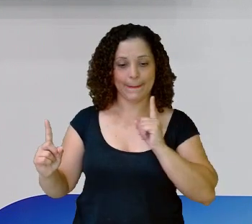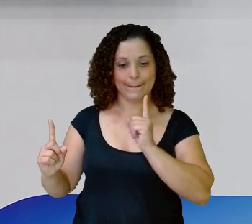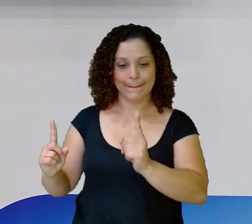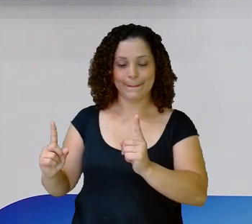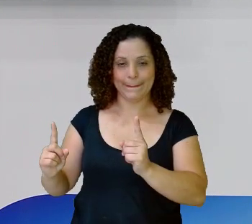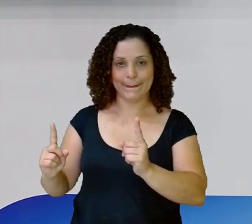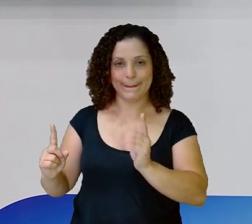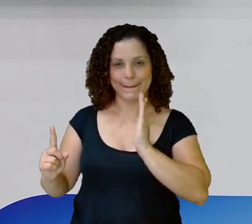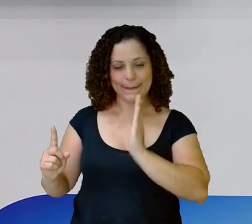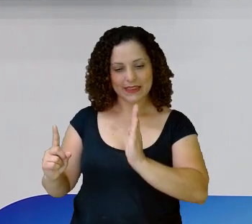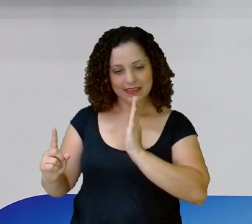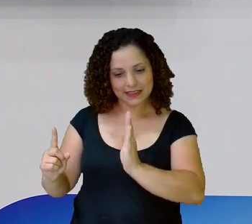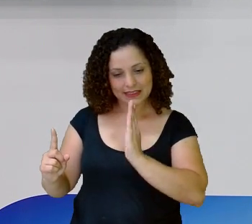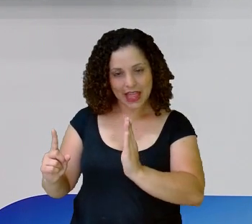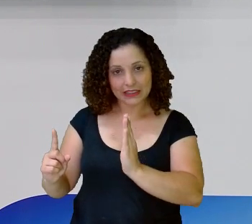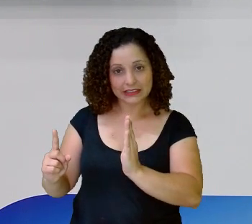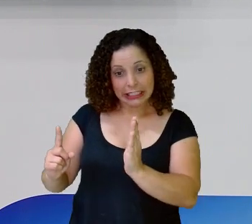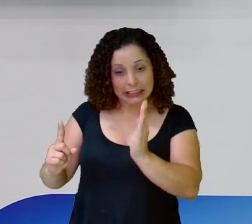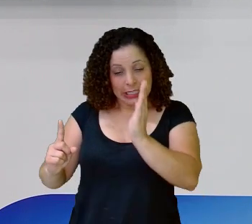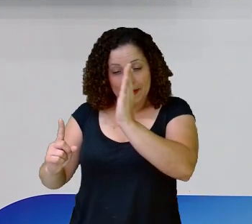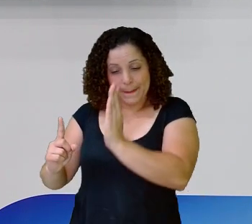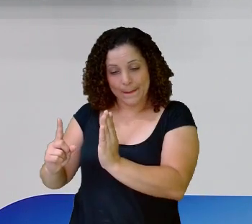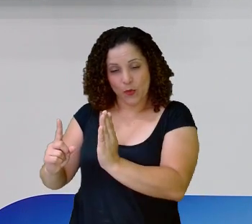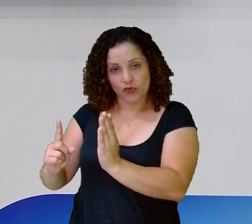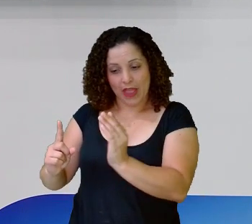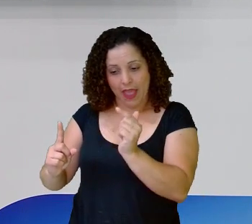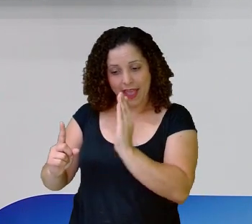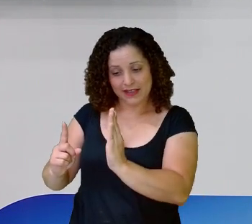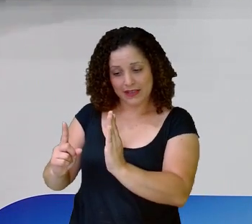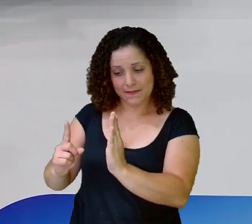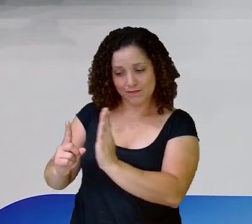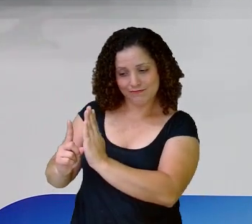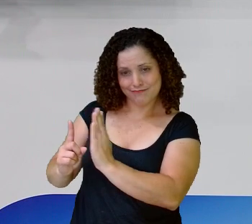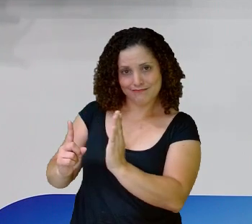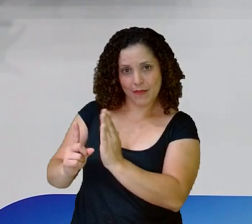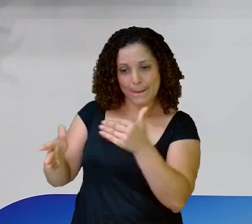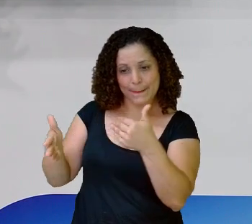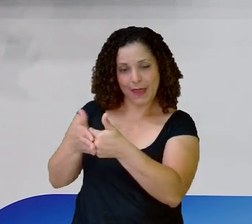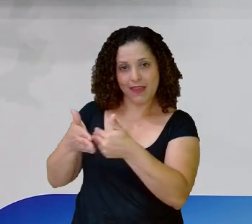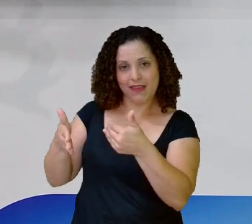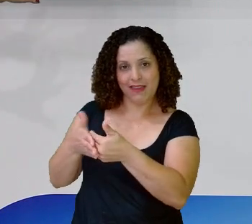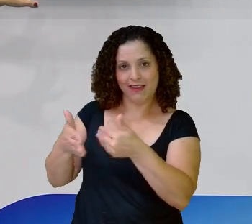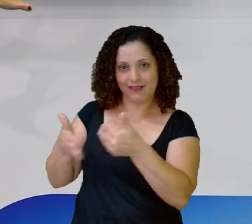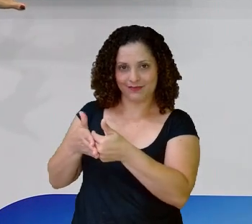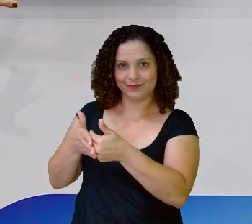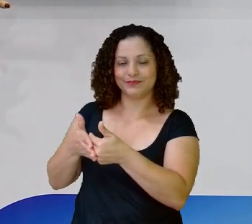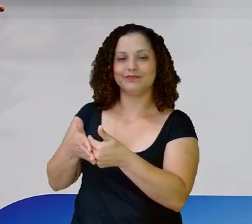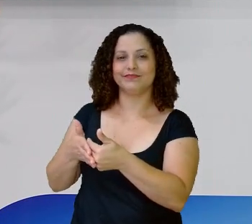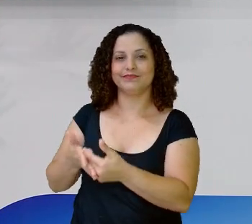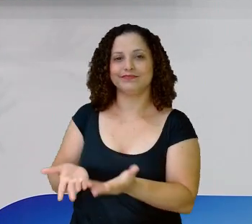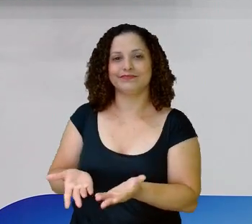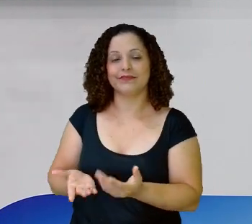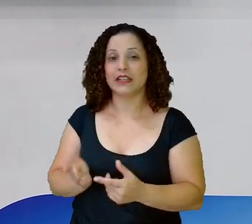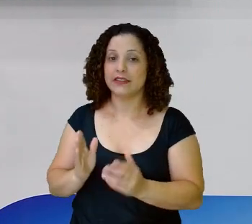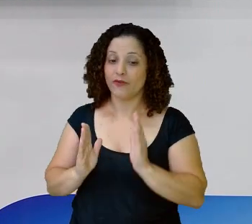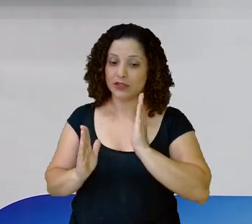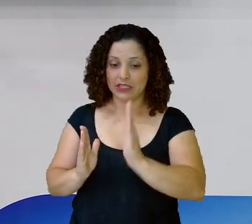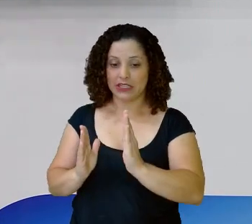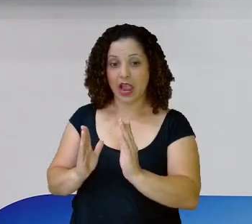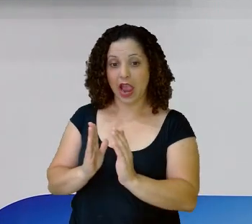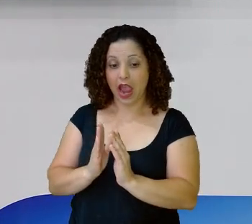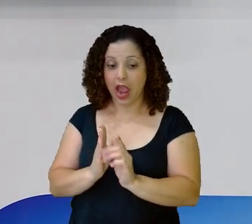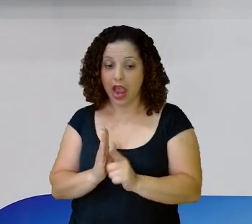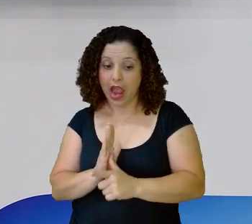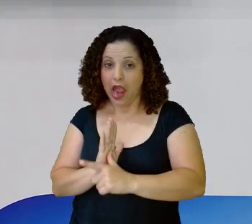Se fosse aqui Antes de 250 Se fosse 243 245 Né?